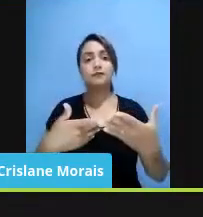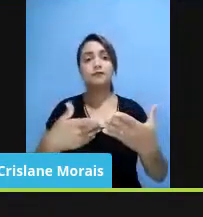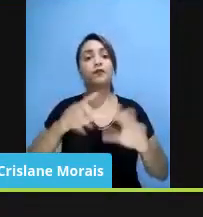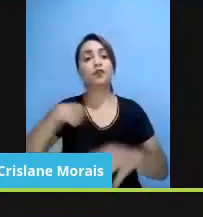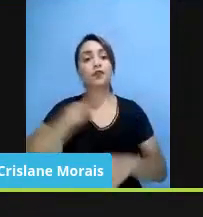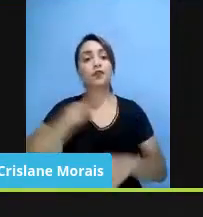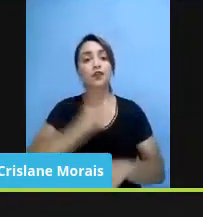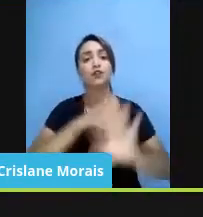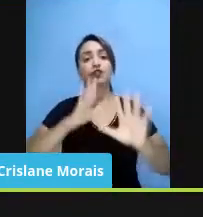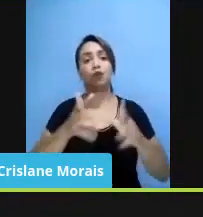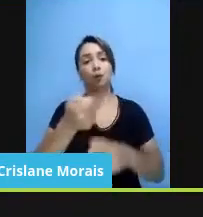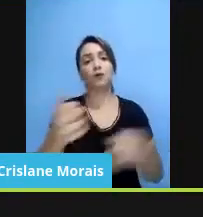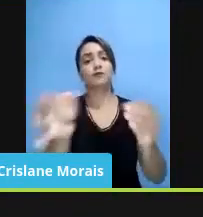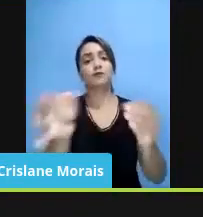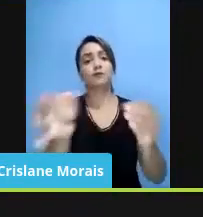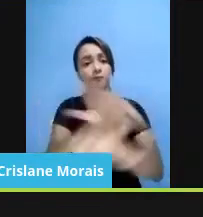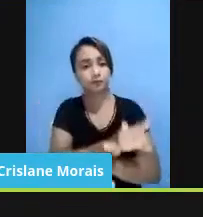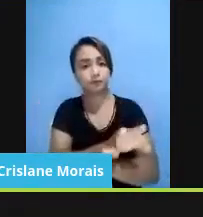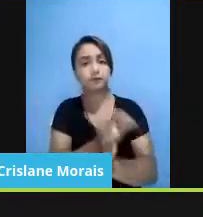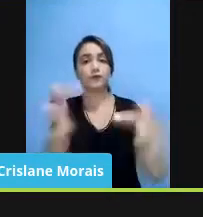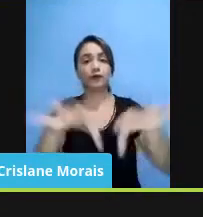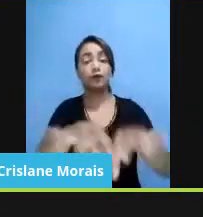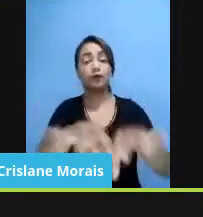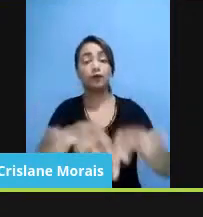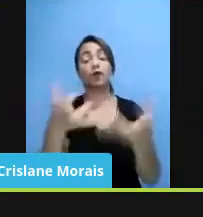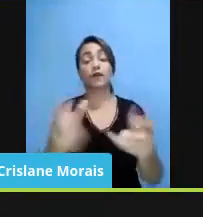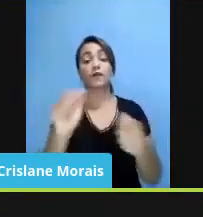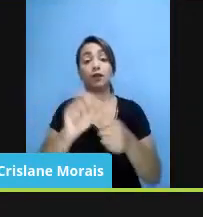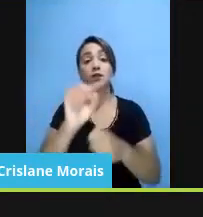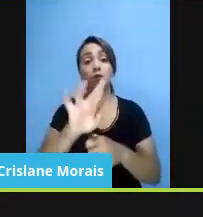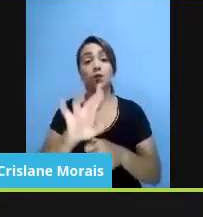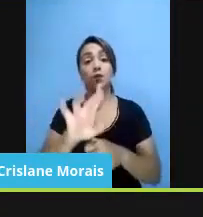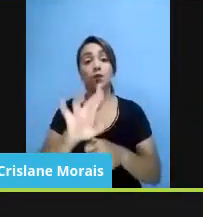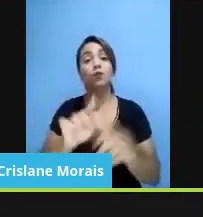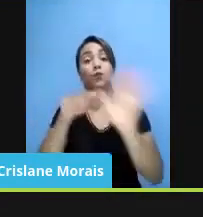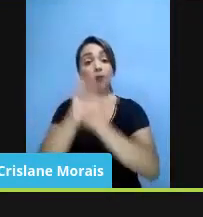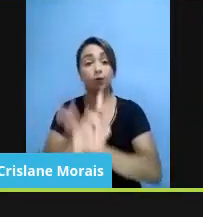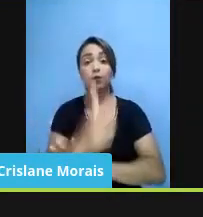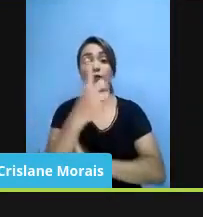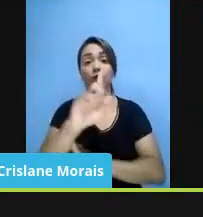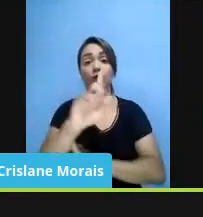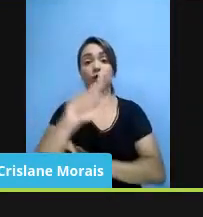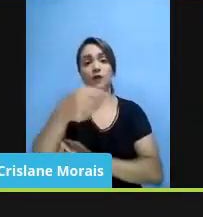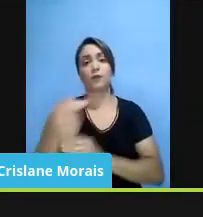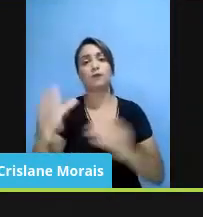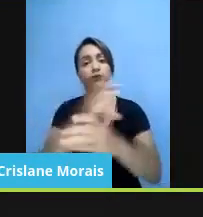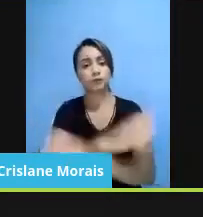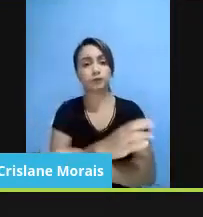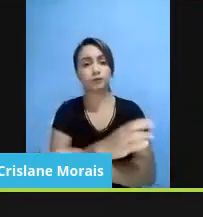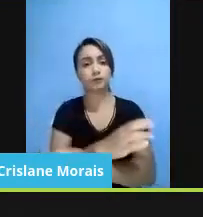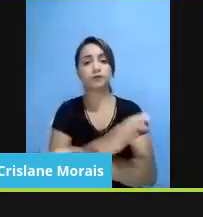fim, eu queria fazer só mais uma pergunta e depois abrir para as considerações finais, essa pergunta é minha mesmo.